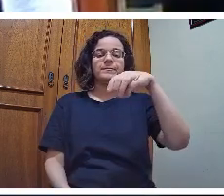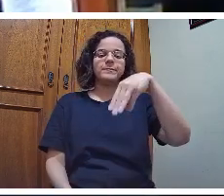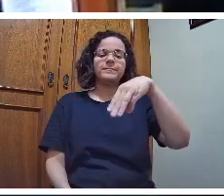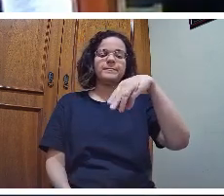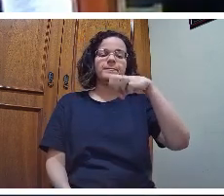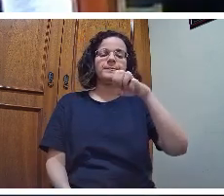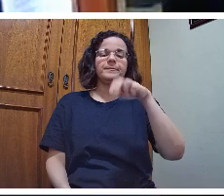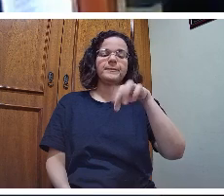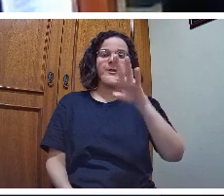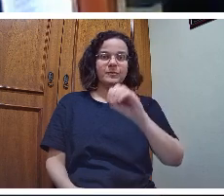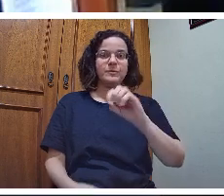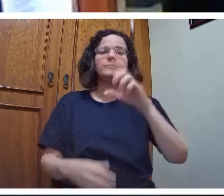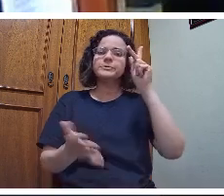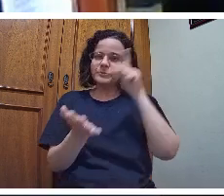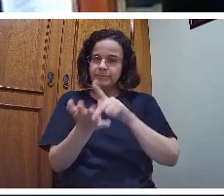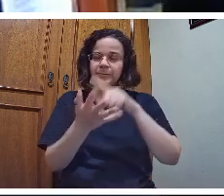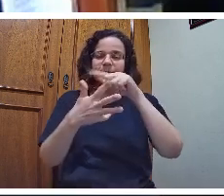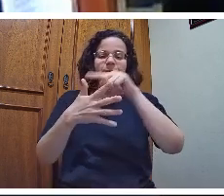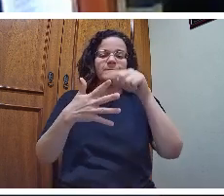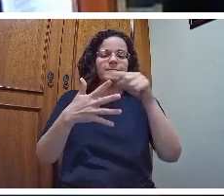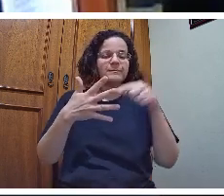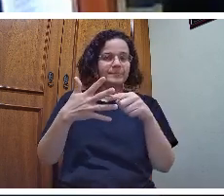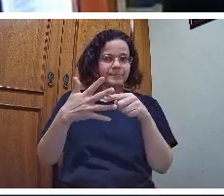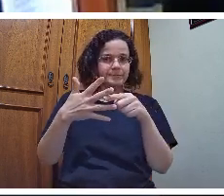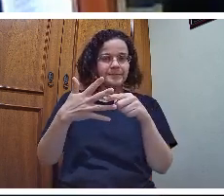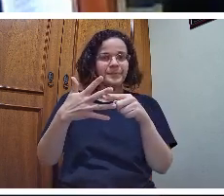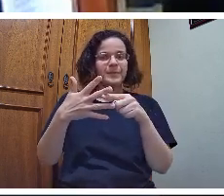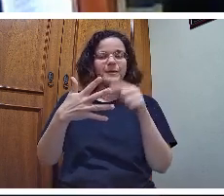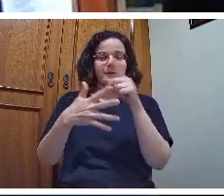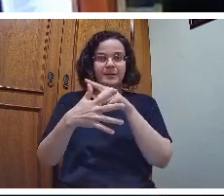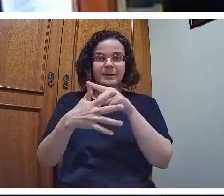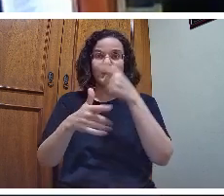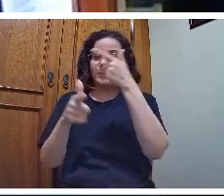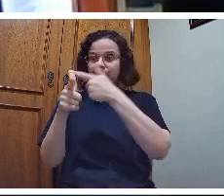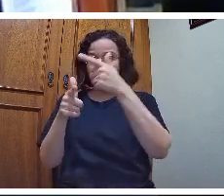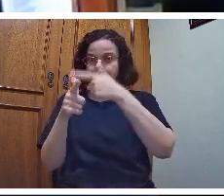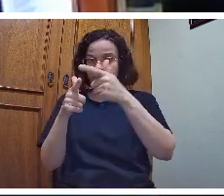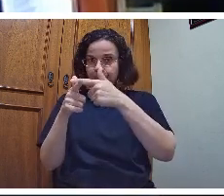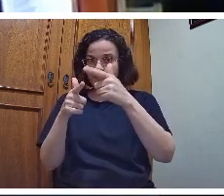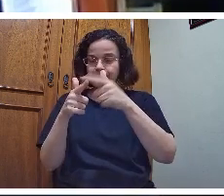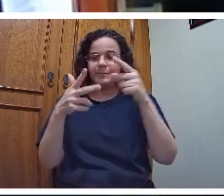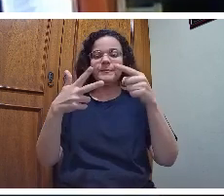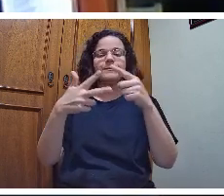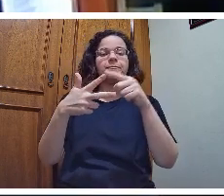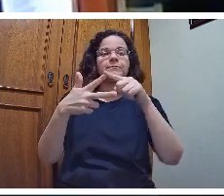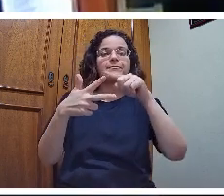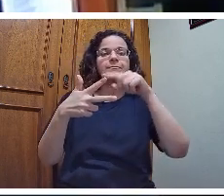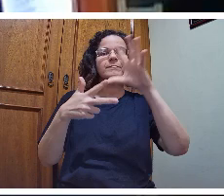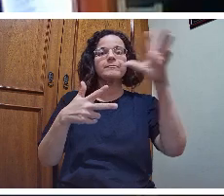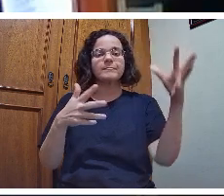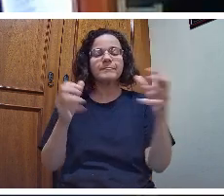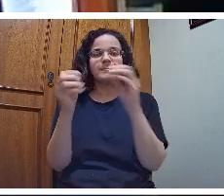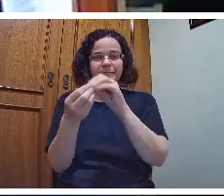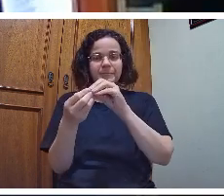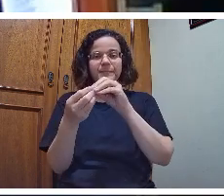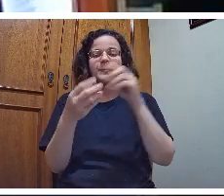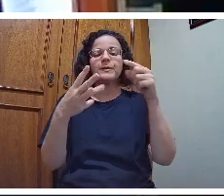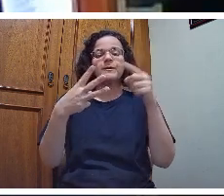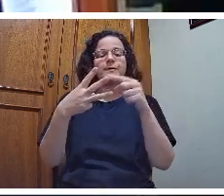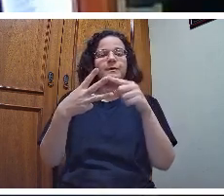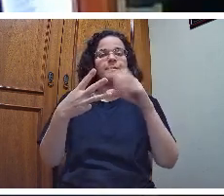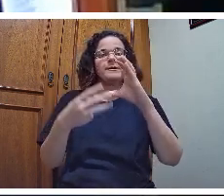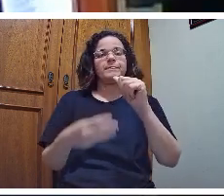verdade, essencialmente, são três momentos. A problematização, a instrumentalização e a catarse.